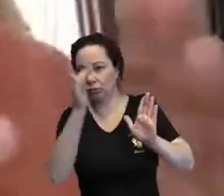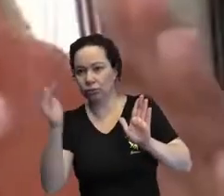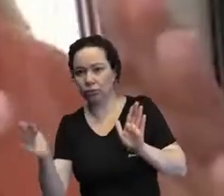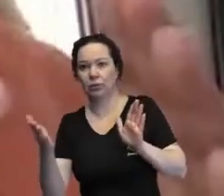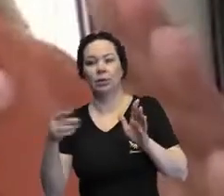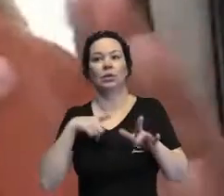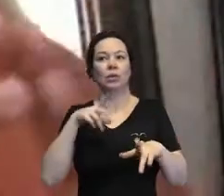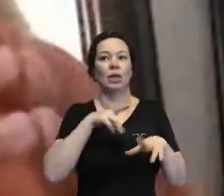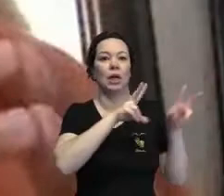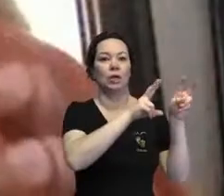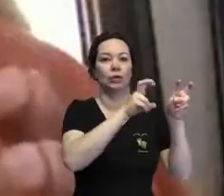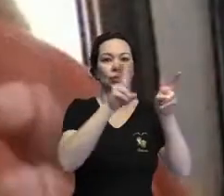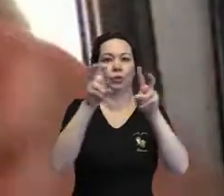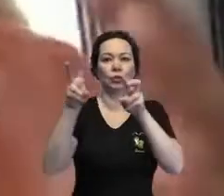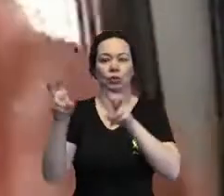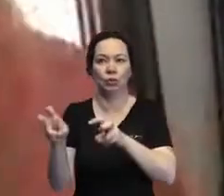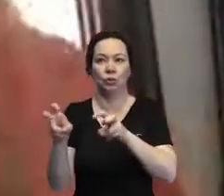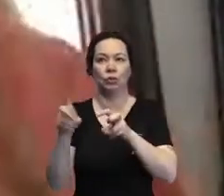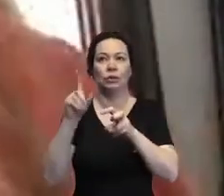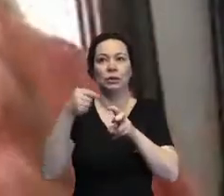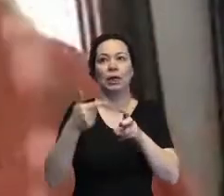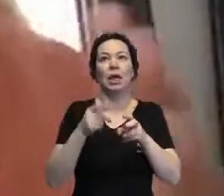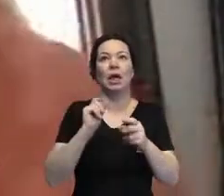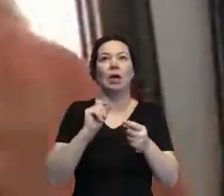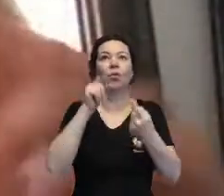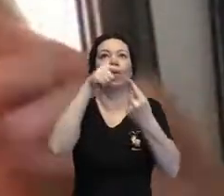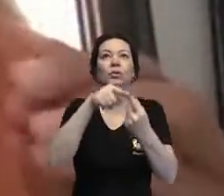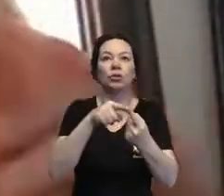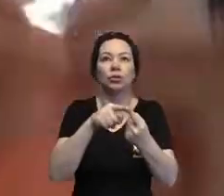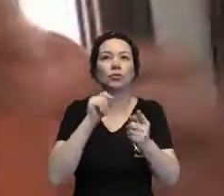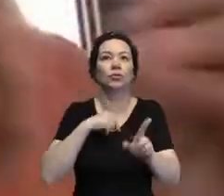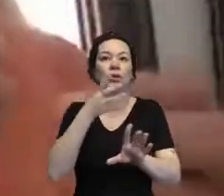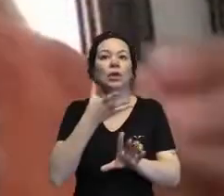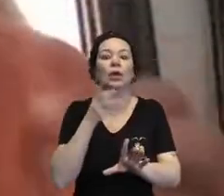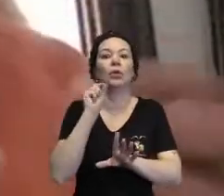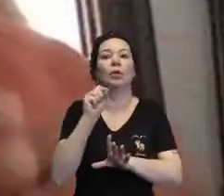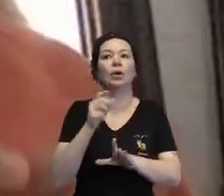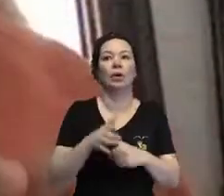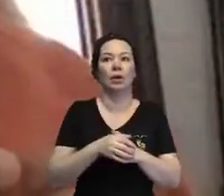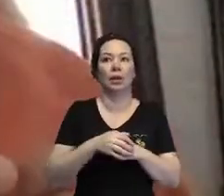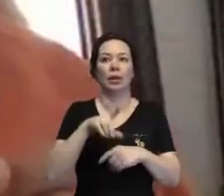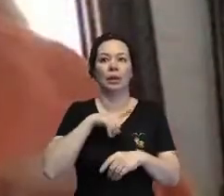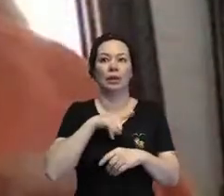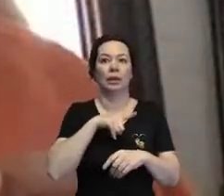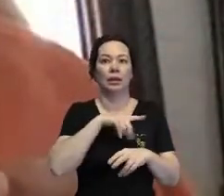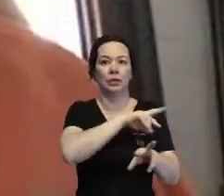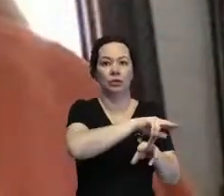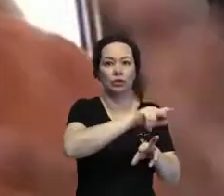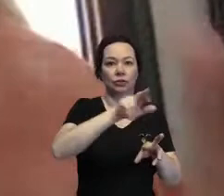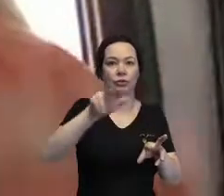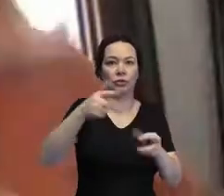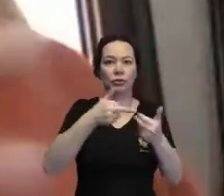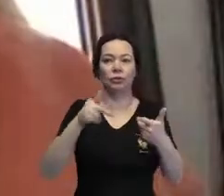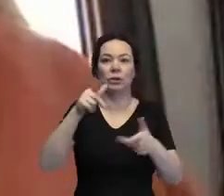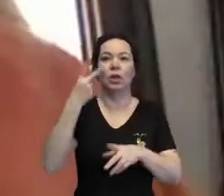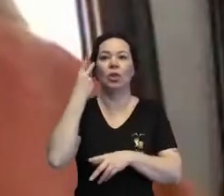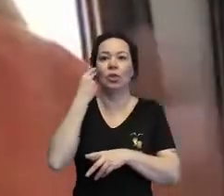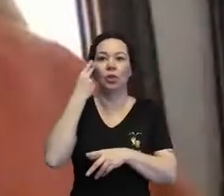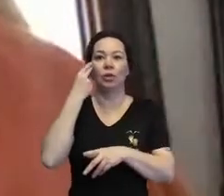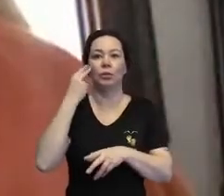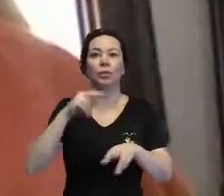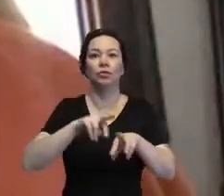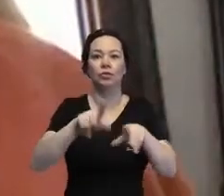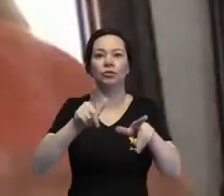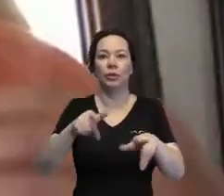assuntos, que é a questão da intercionalidade, né, a gente tem várias situações que são comuns em diferentes